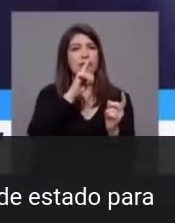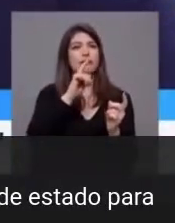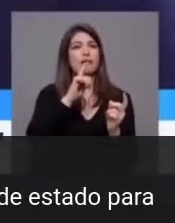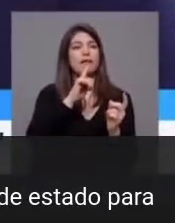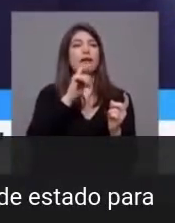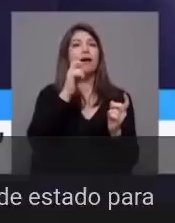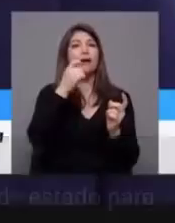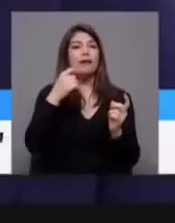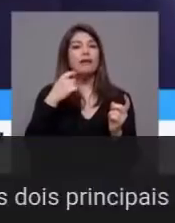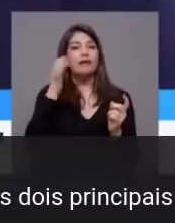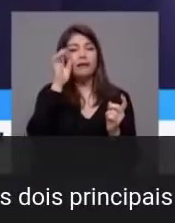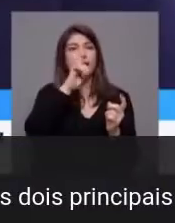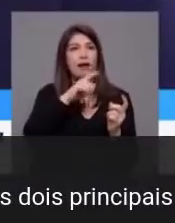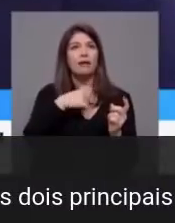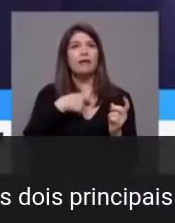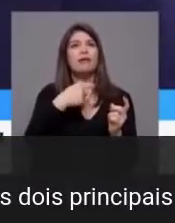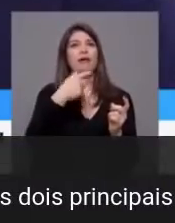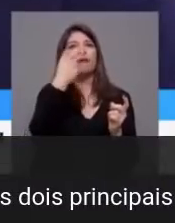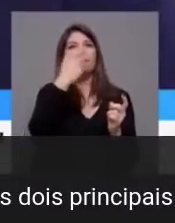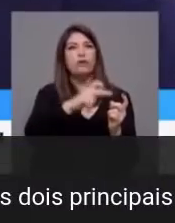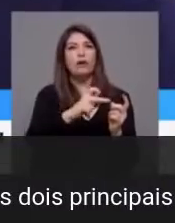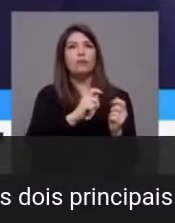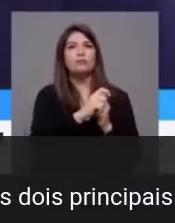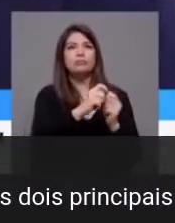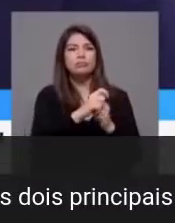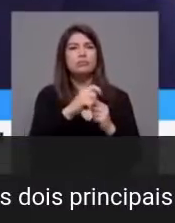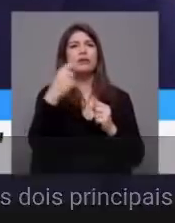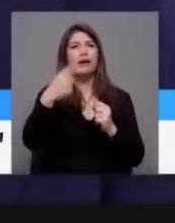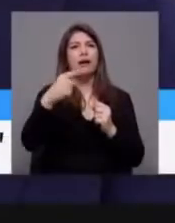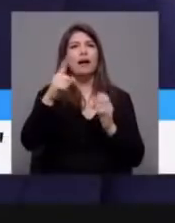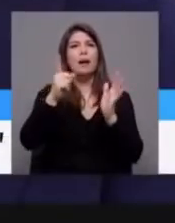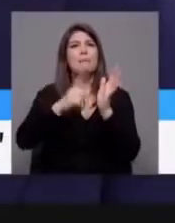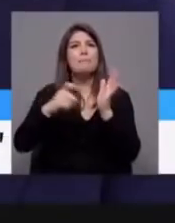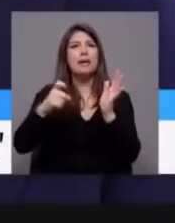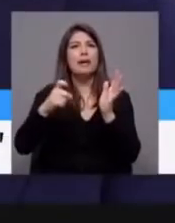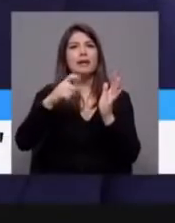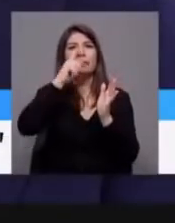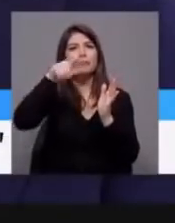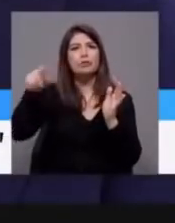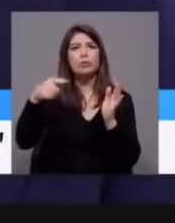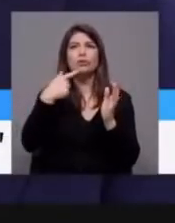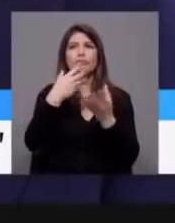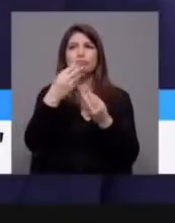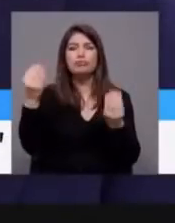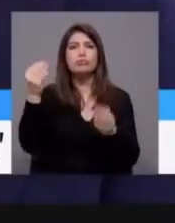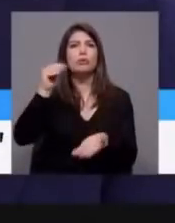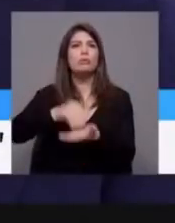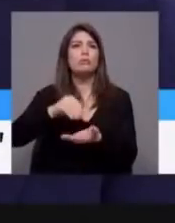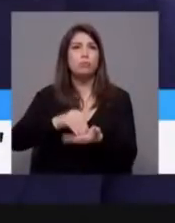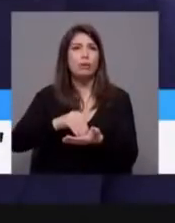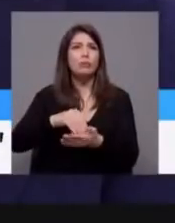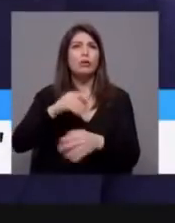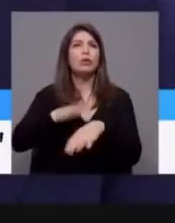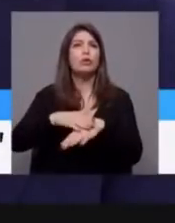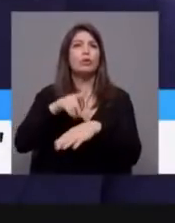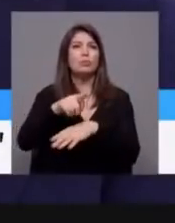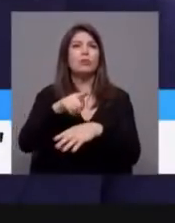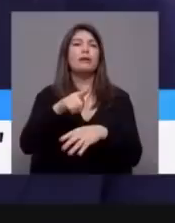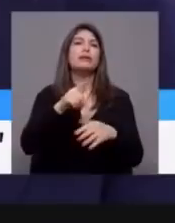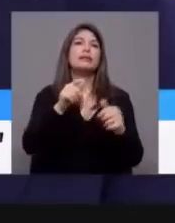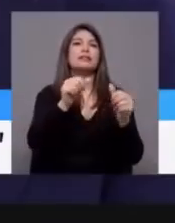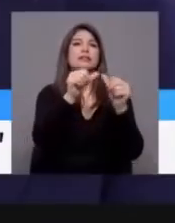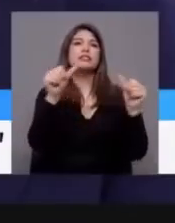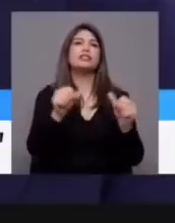pensões correu o risco de as perder. Houve milhões de americanos que ficaram na pobreza, perderam tudo, porque o sistema de pensões estava ancorado num sistema